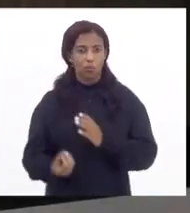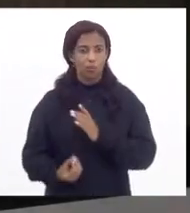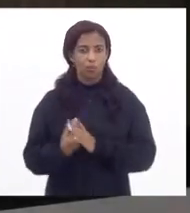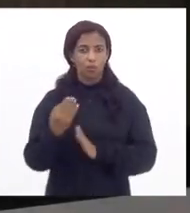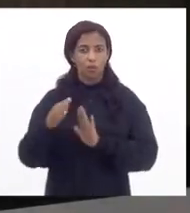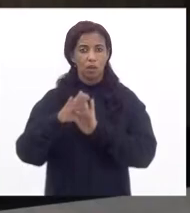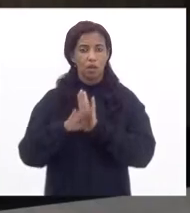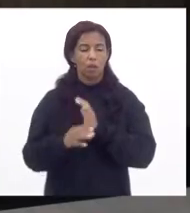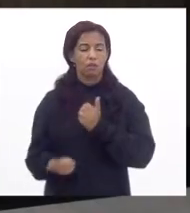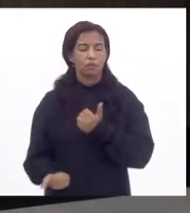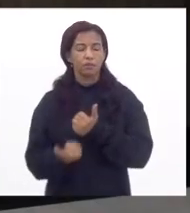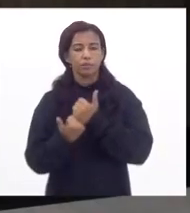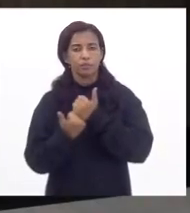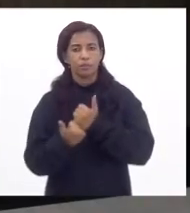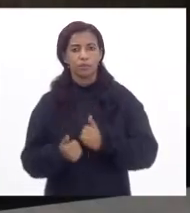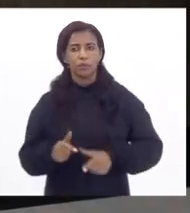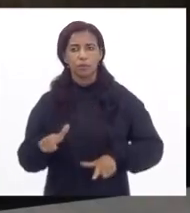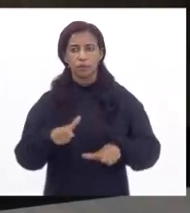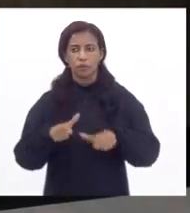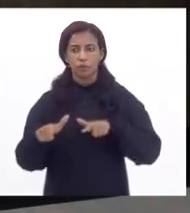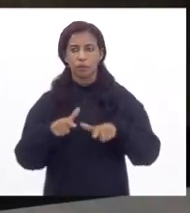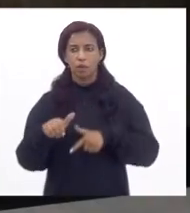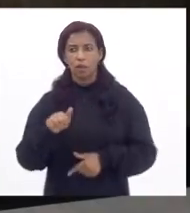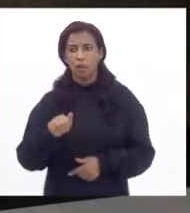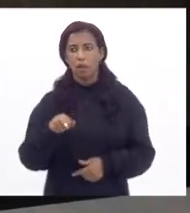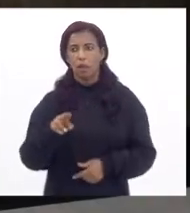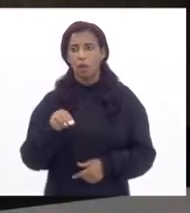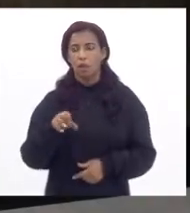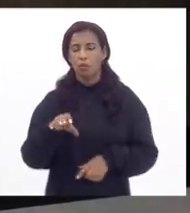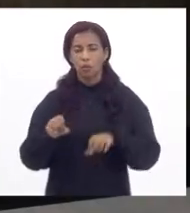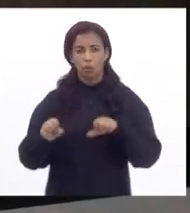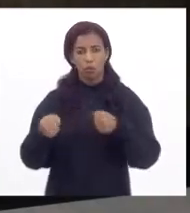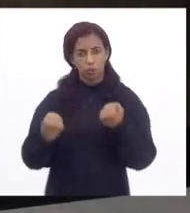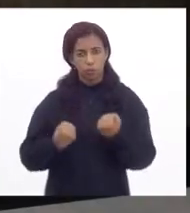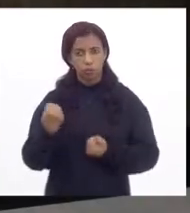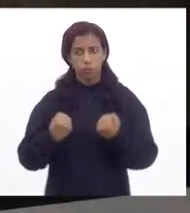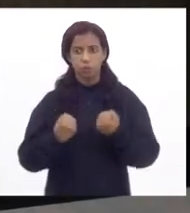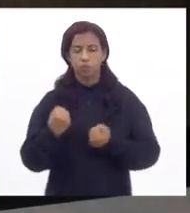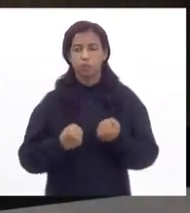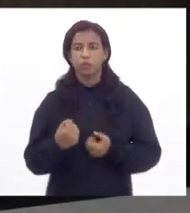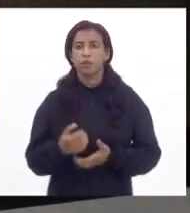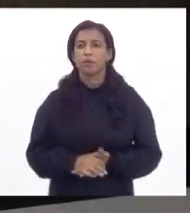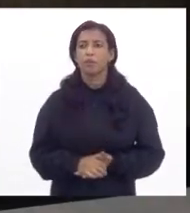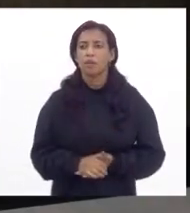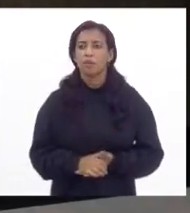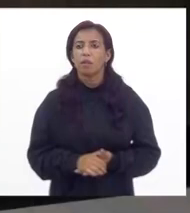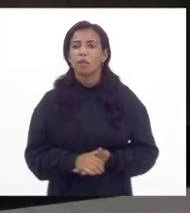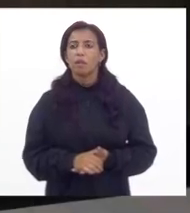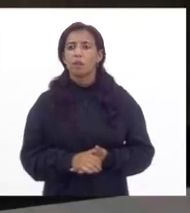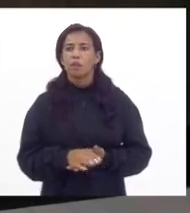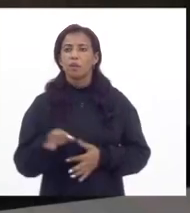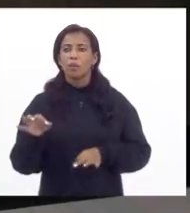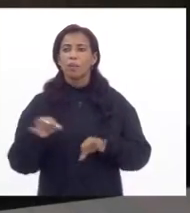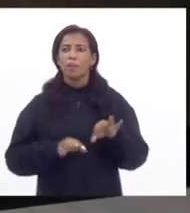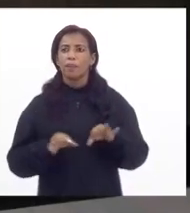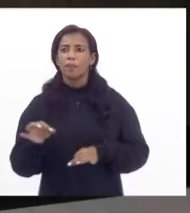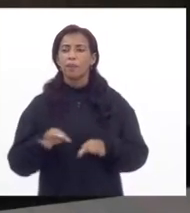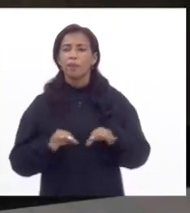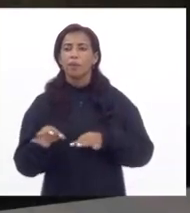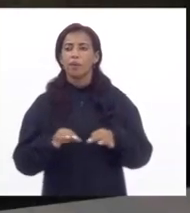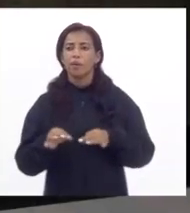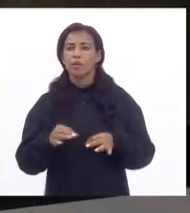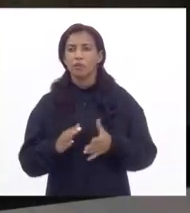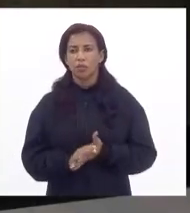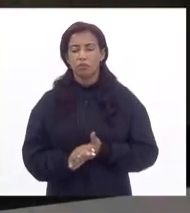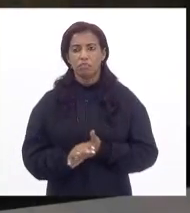programa de apoio ao trabalhador autônomo motorizado. Acho que é um projeto bastante